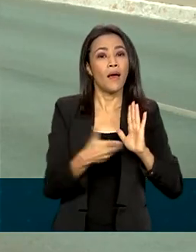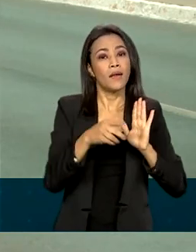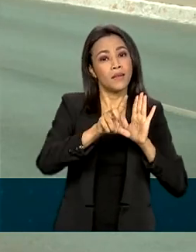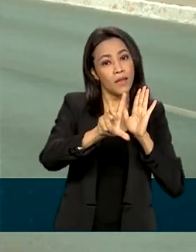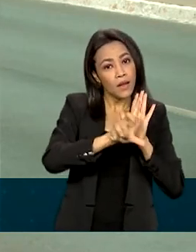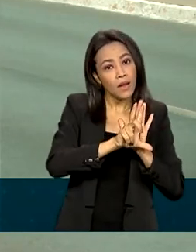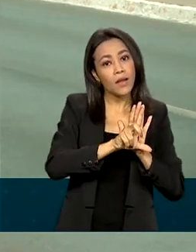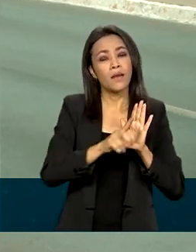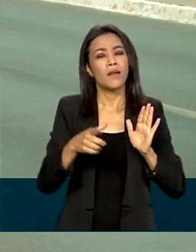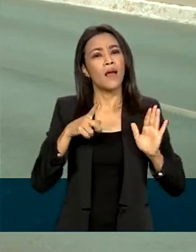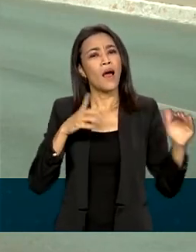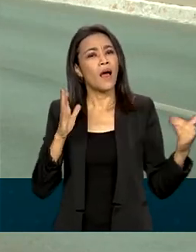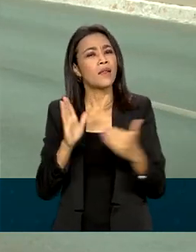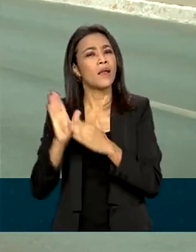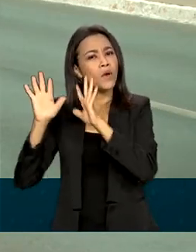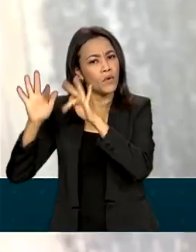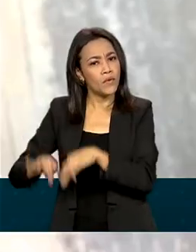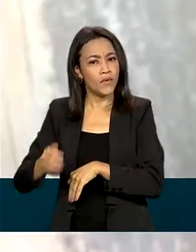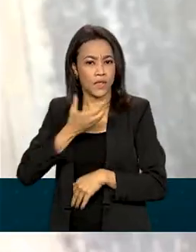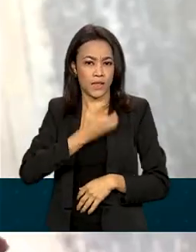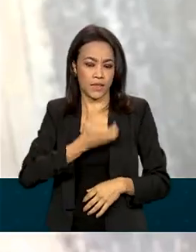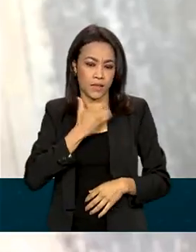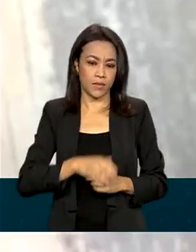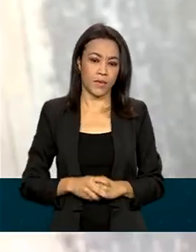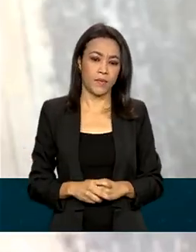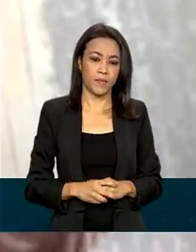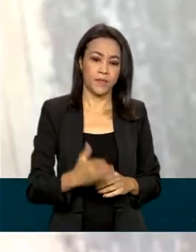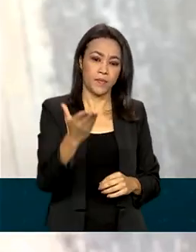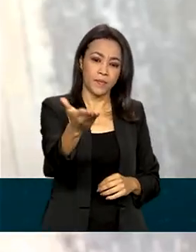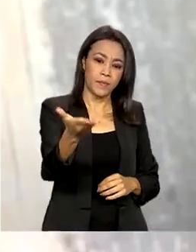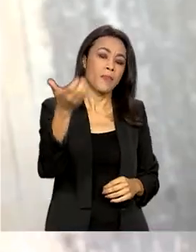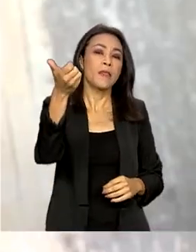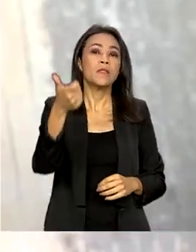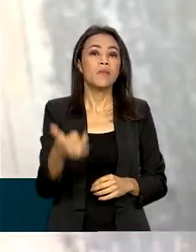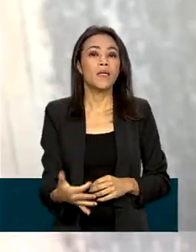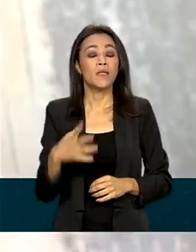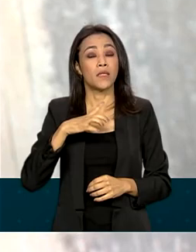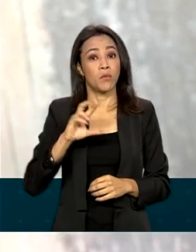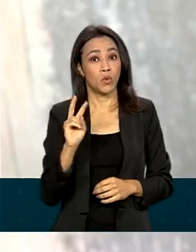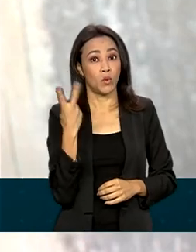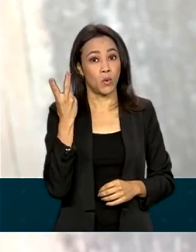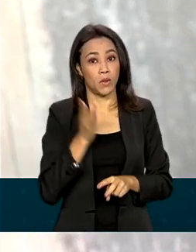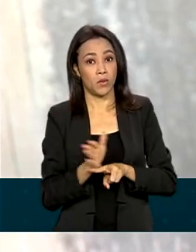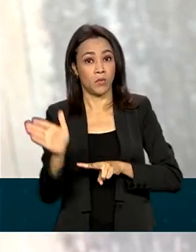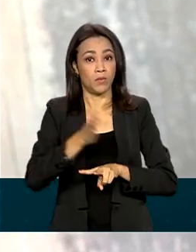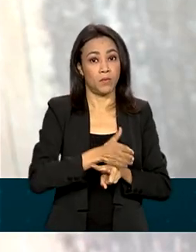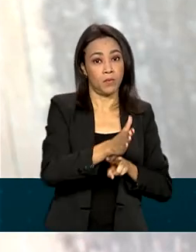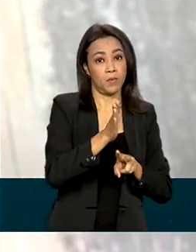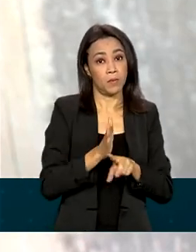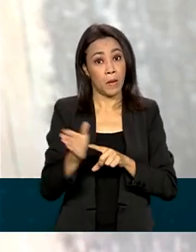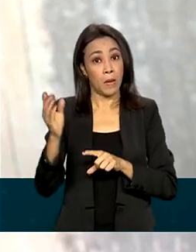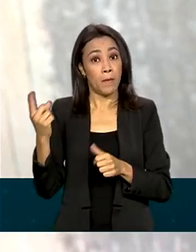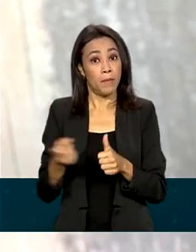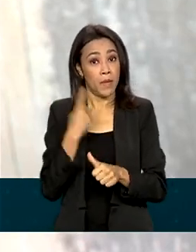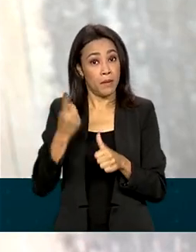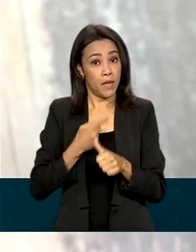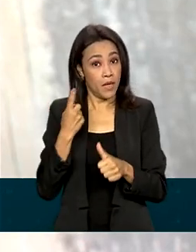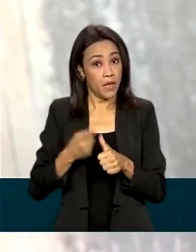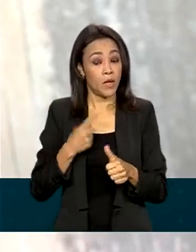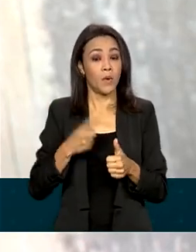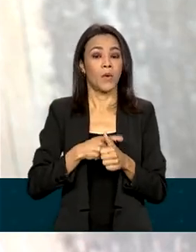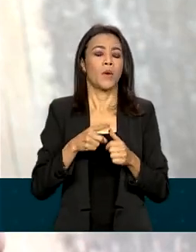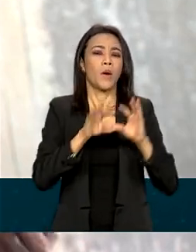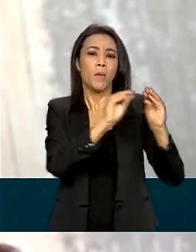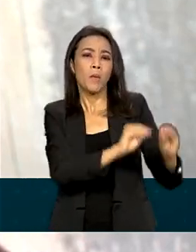tem validade até o fim de dezembro. Nós temos que ter dois passos aí. A primeira é prorrogar a lei para 2023.